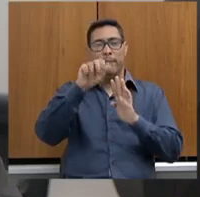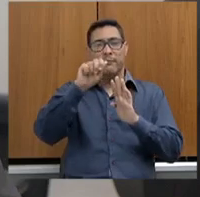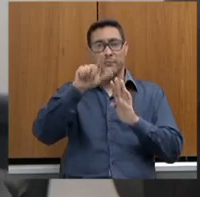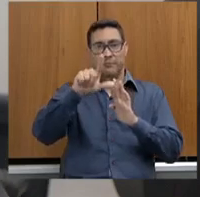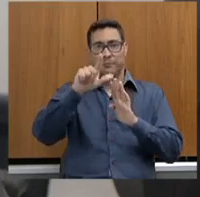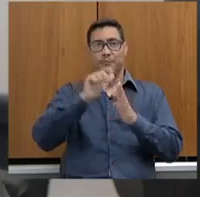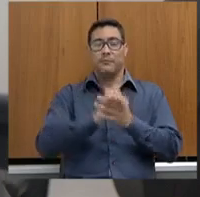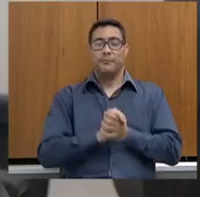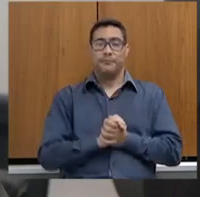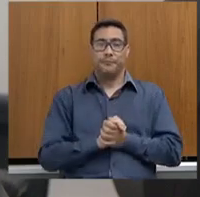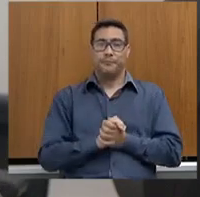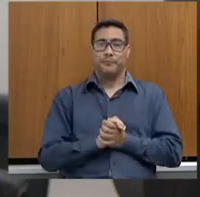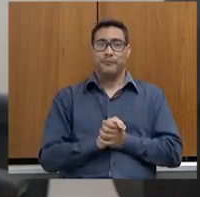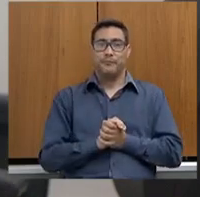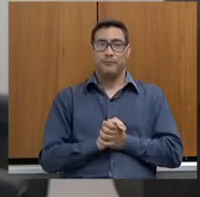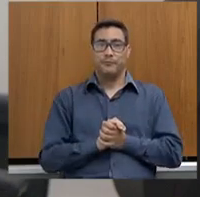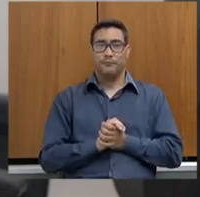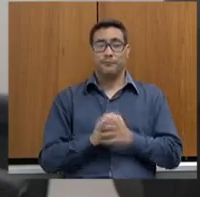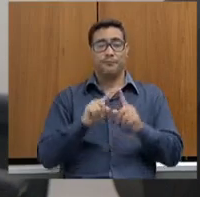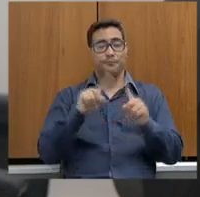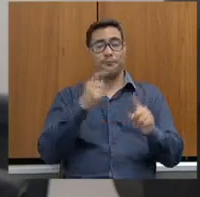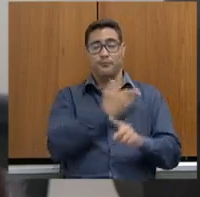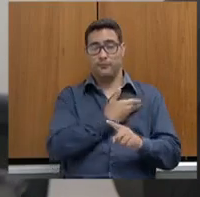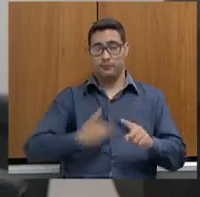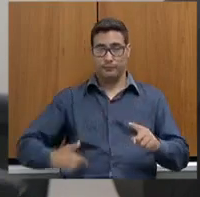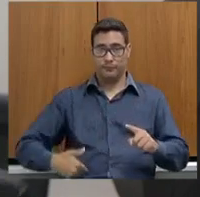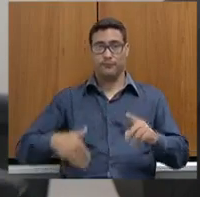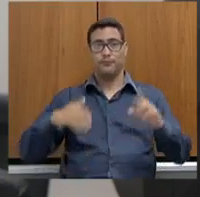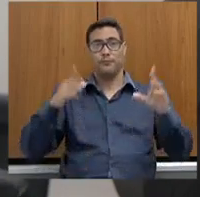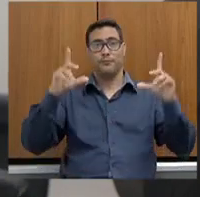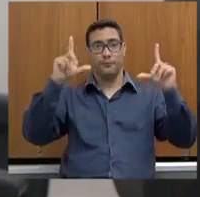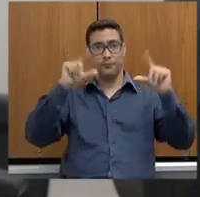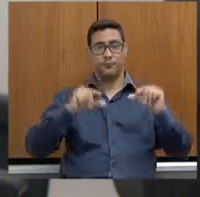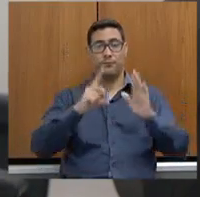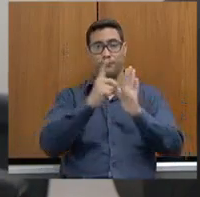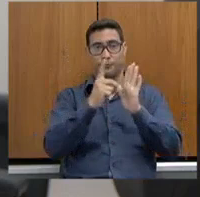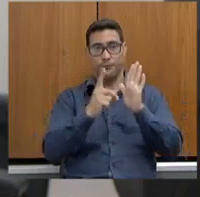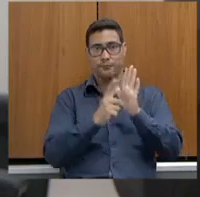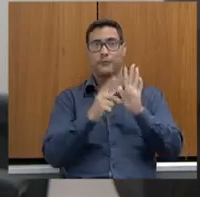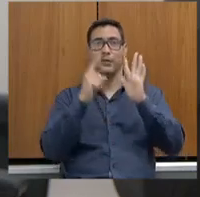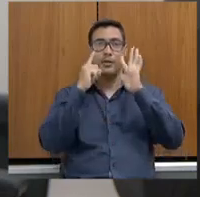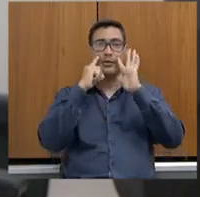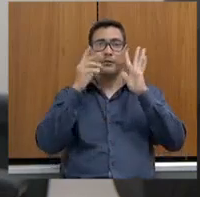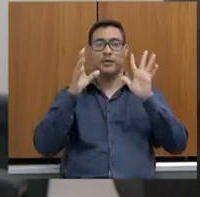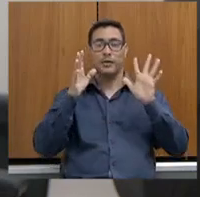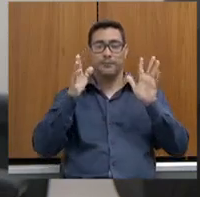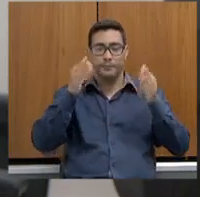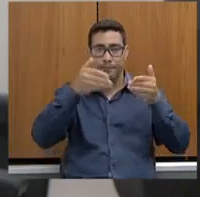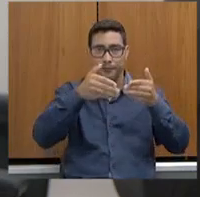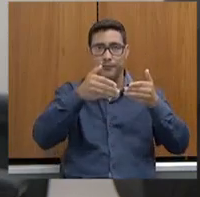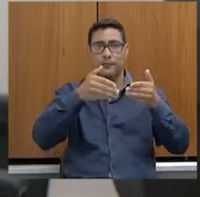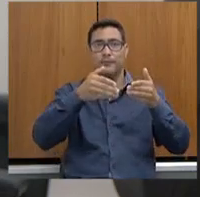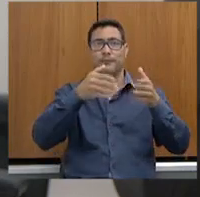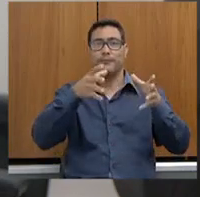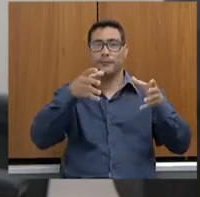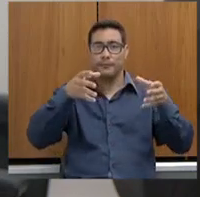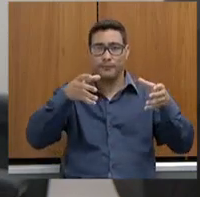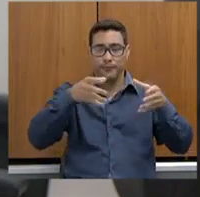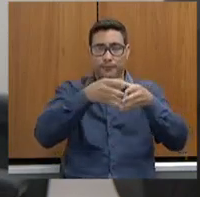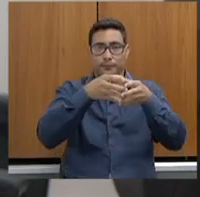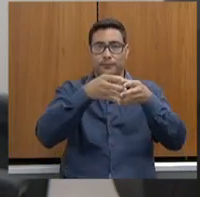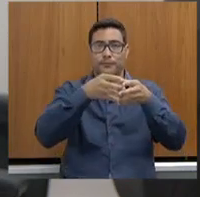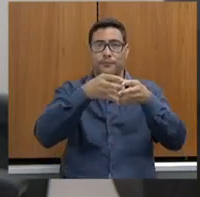por força do decreto, o governo baixou o decreto para não ficar os dados, ficaram centralizados na